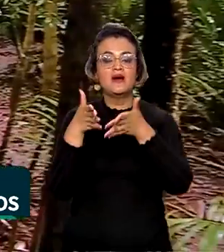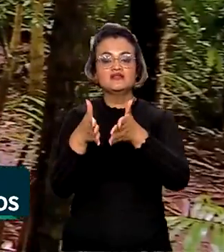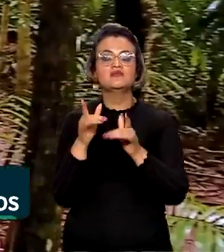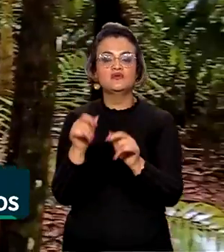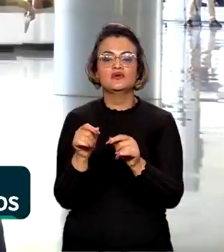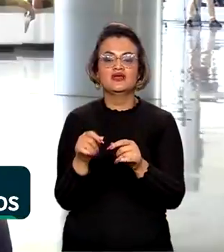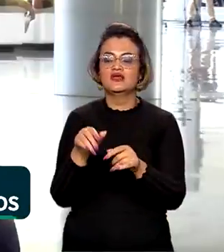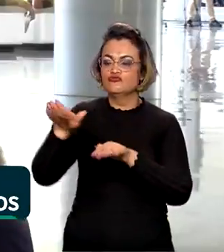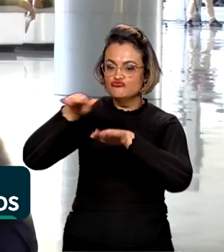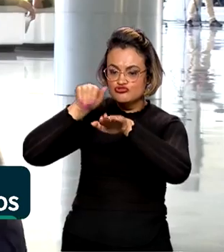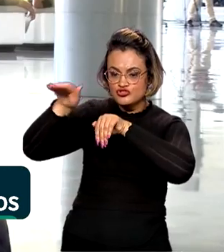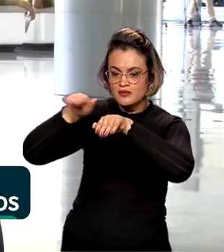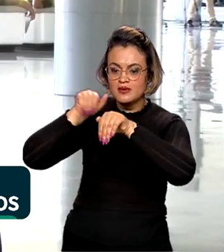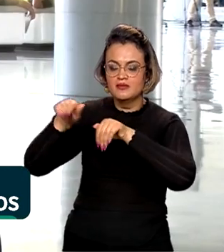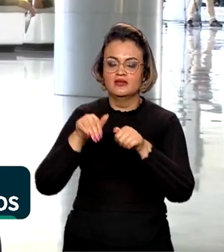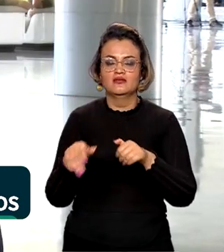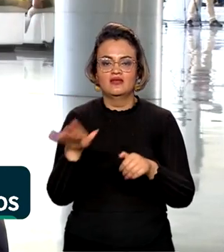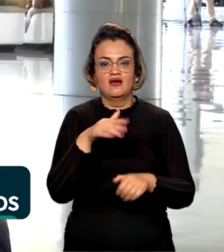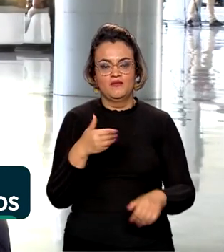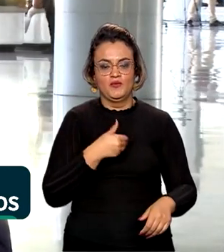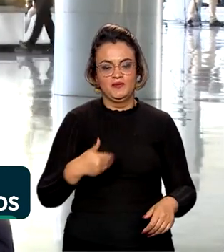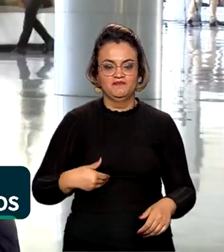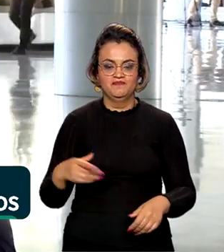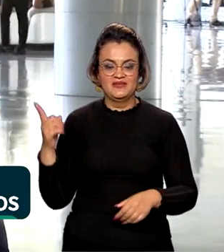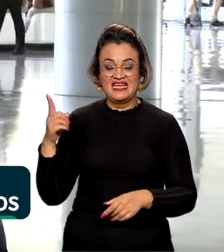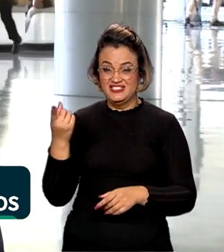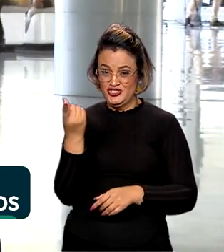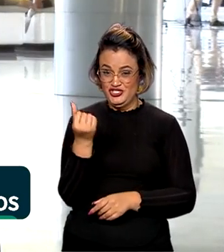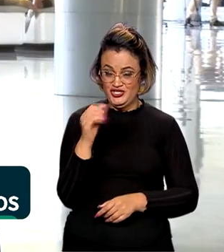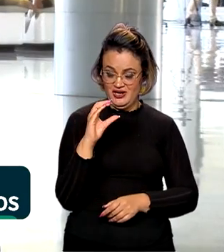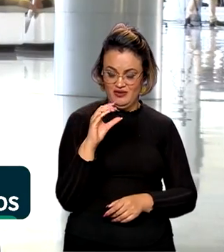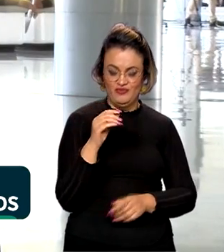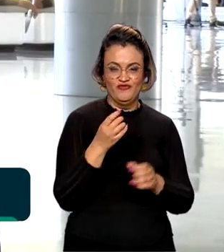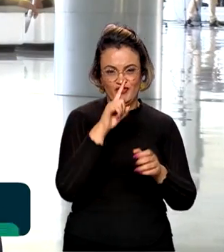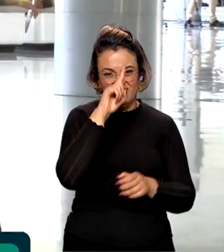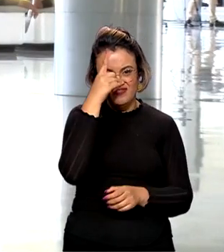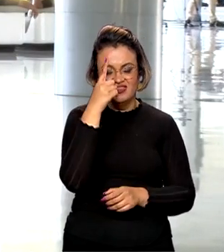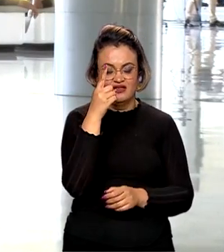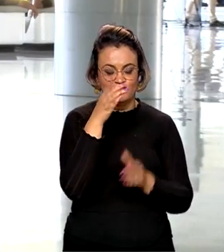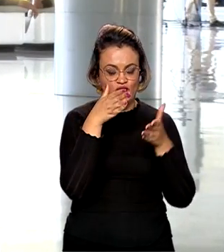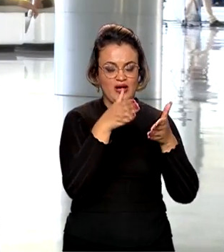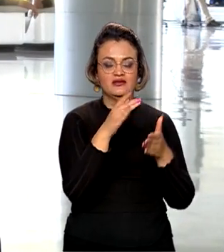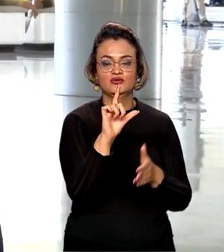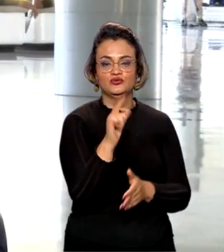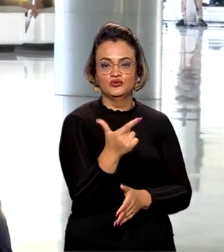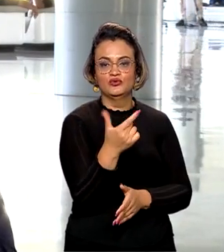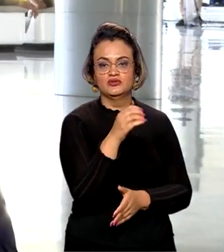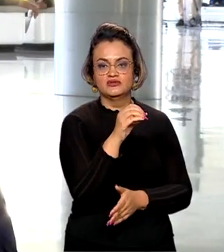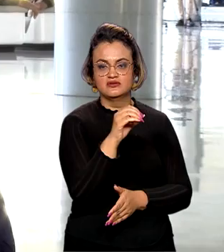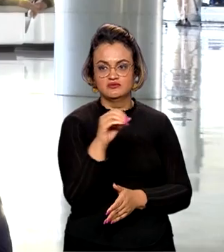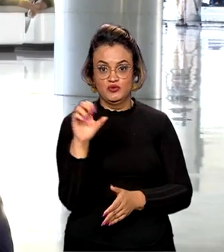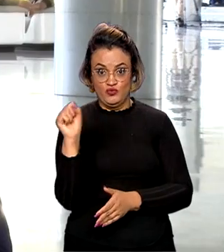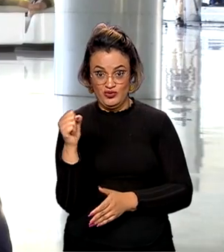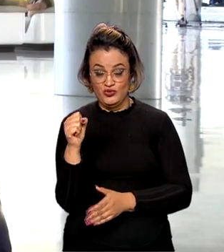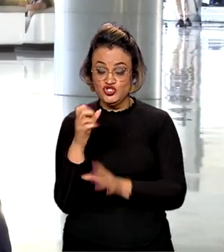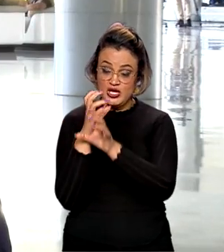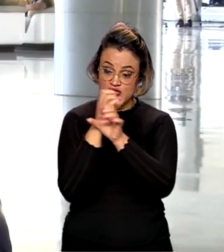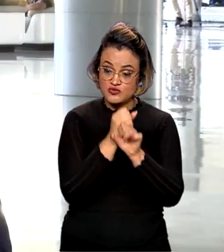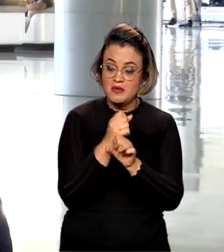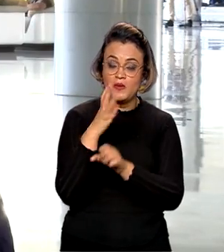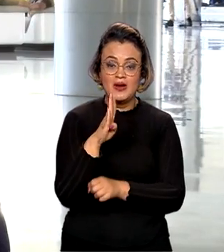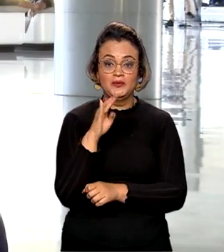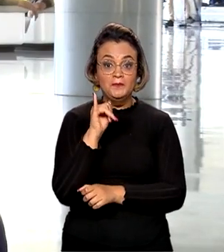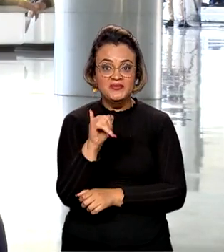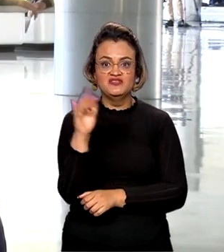públicas. Criado em 2008, o Fundo Amazônia já recebeu quase 4 bilhões de reais. Com a meta governamental em